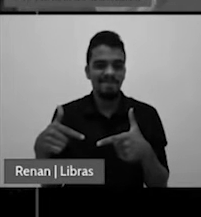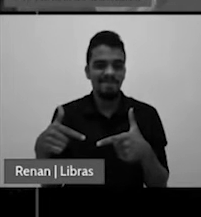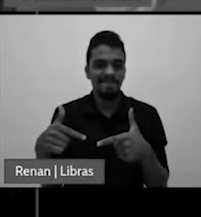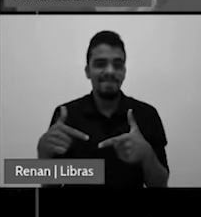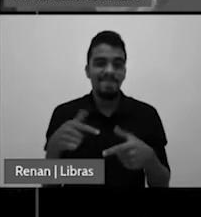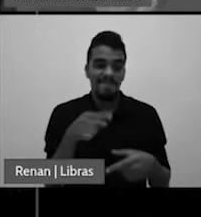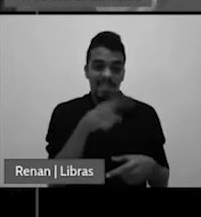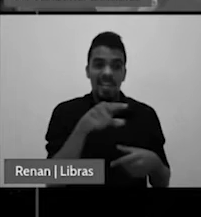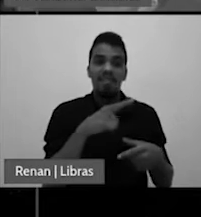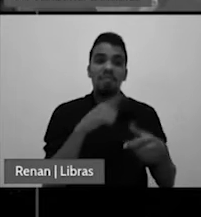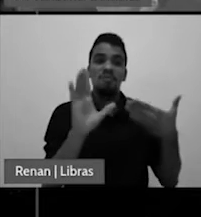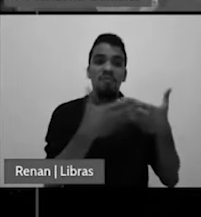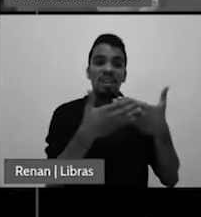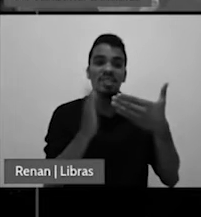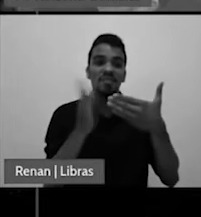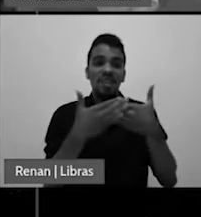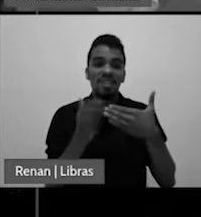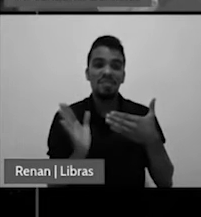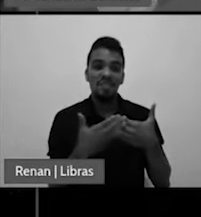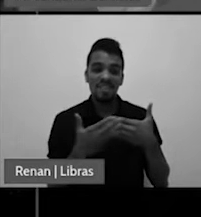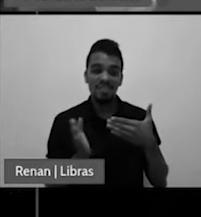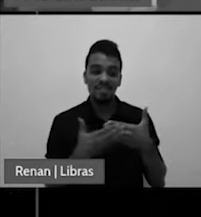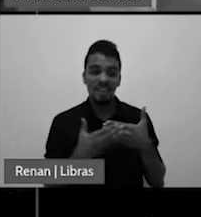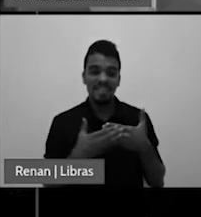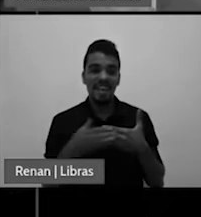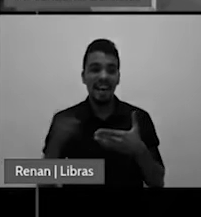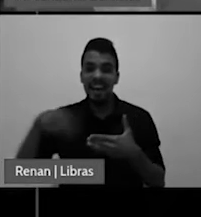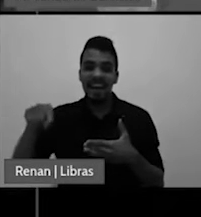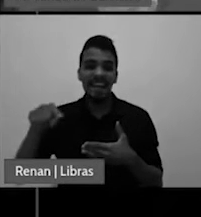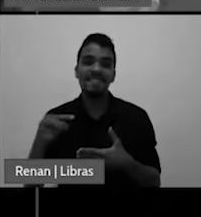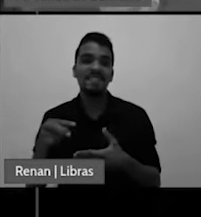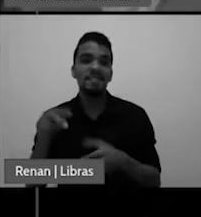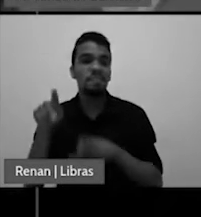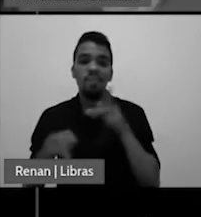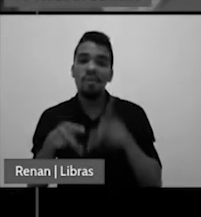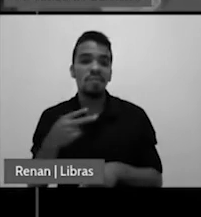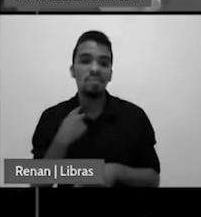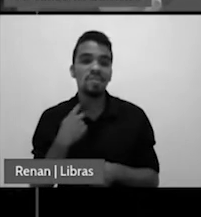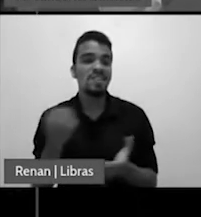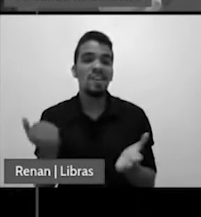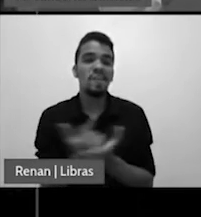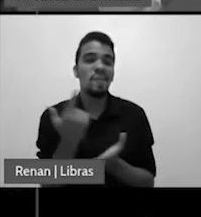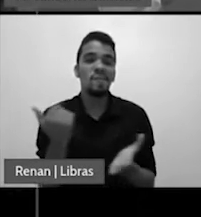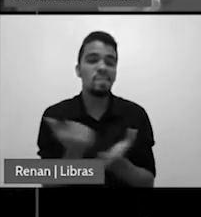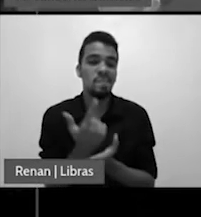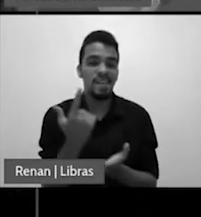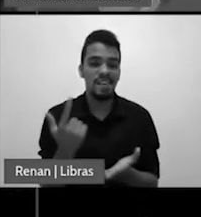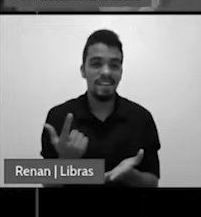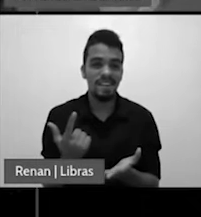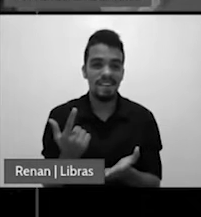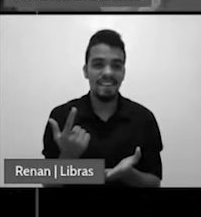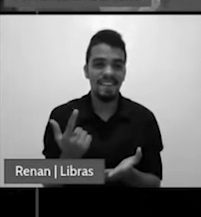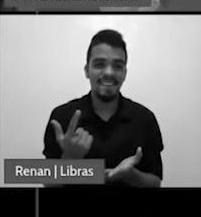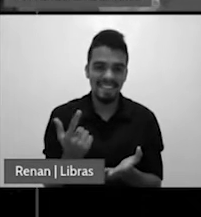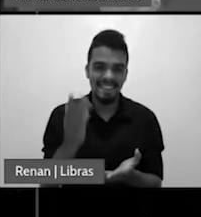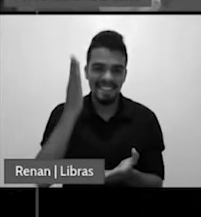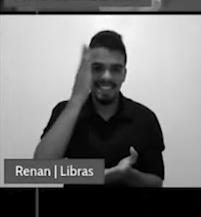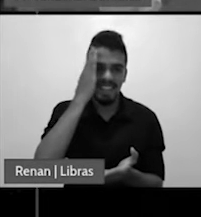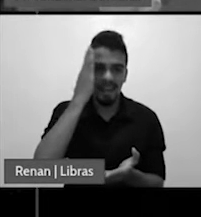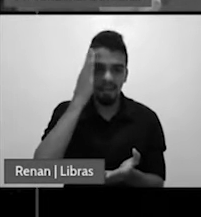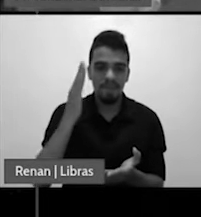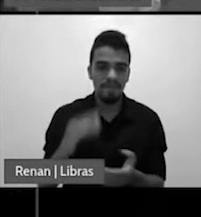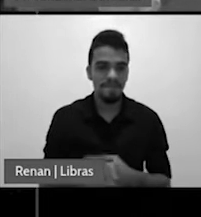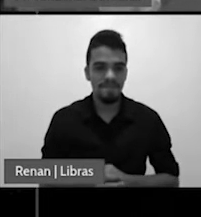Aquele mandamento que fazia com que os judeus estivessem trabalhando quando os persas estavam descansando. Então, os judeus